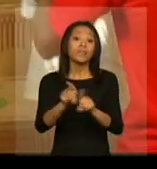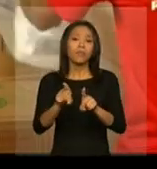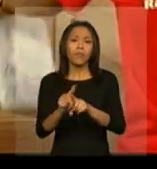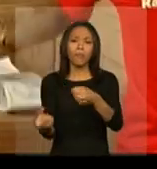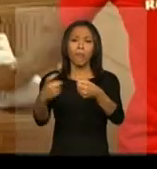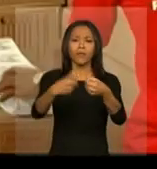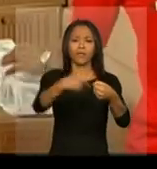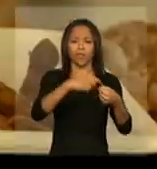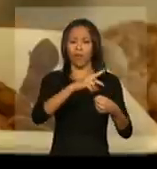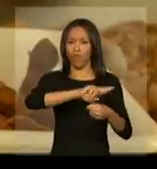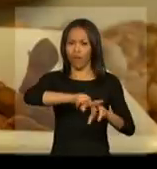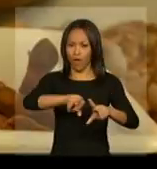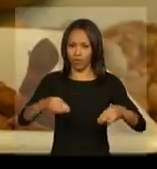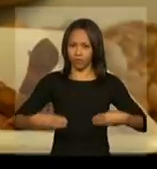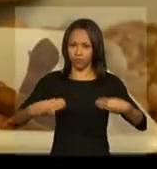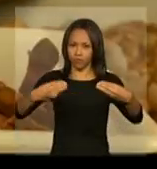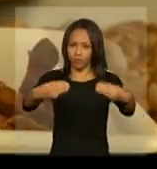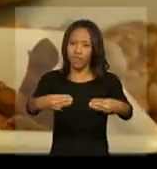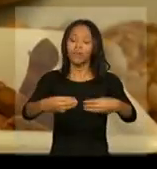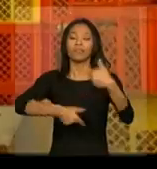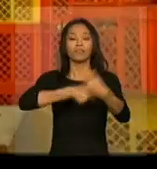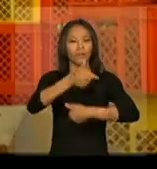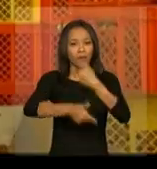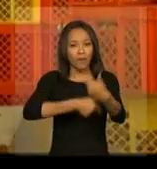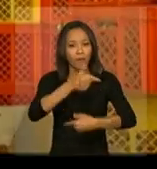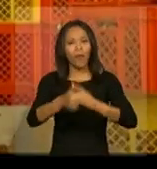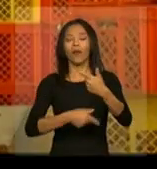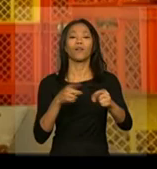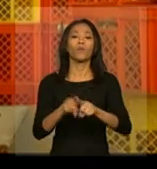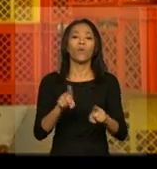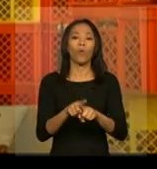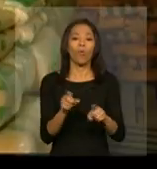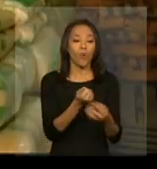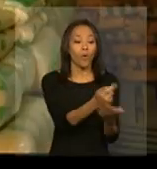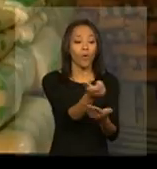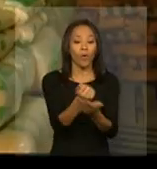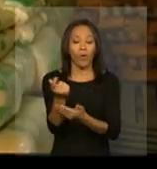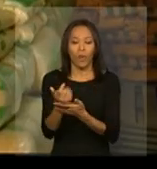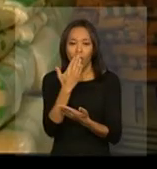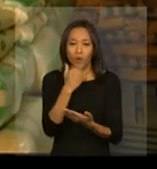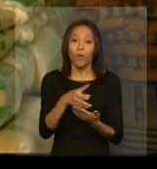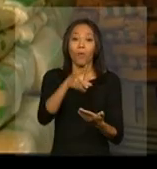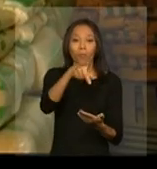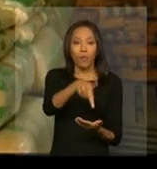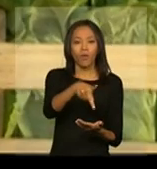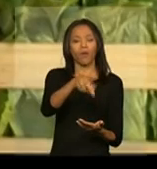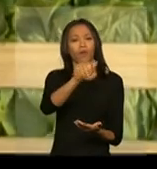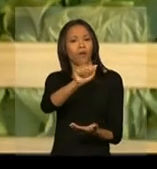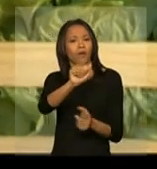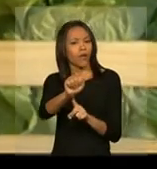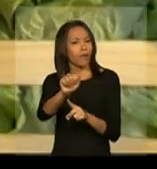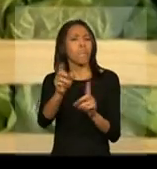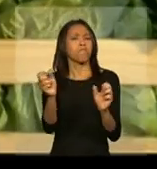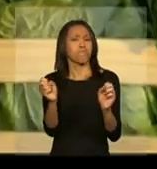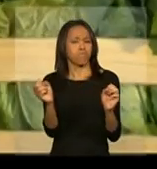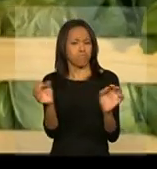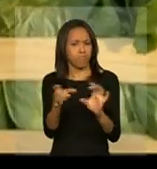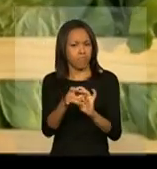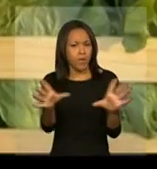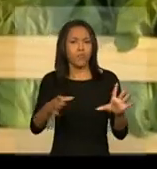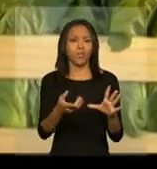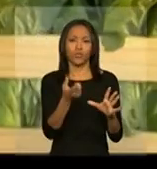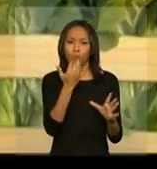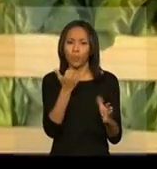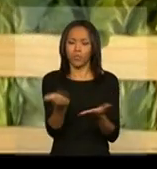órgãos do governo, trabalham com o Programa de Aquisição de Alimentos. O PAA possibilita o armazenamento e a